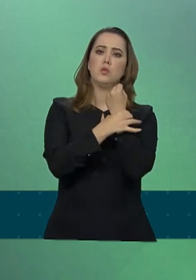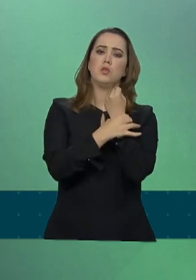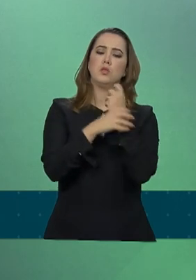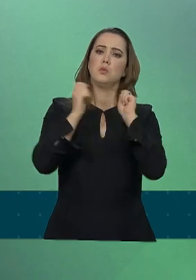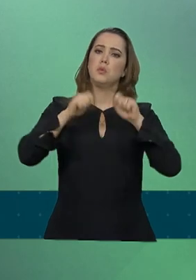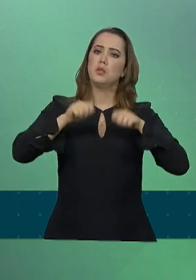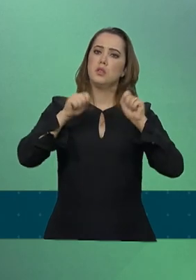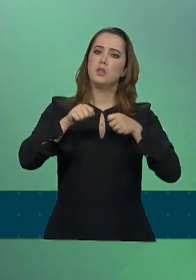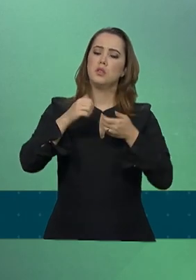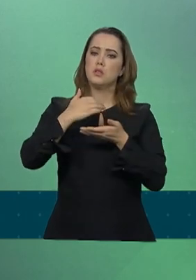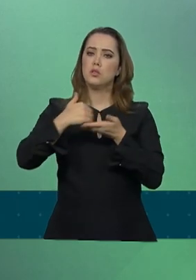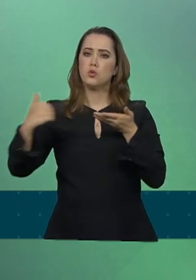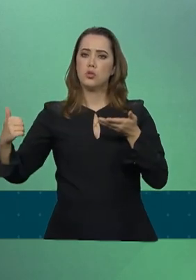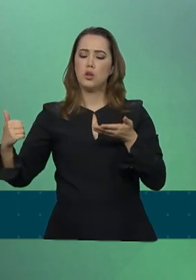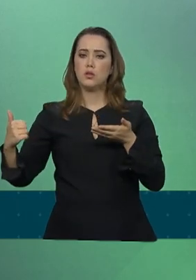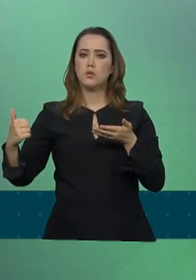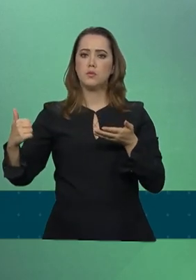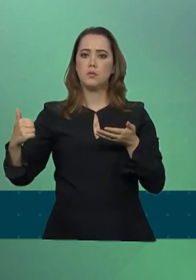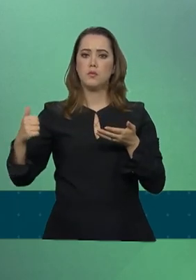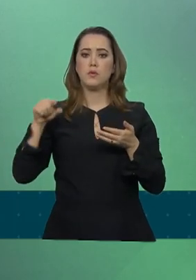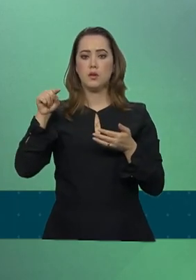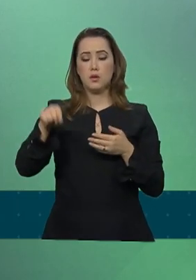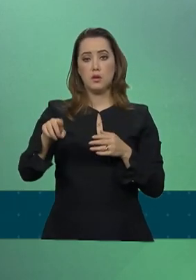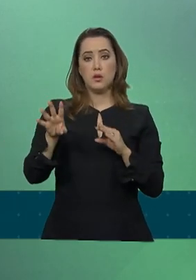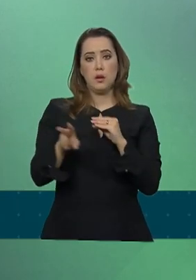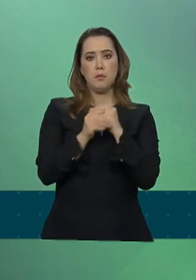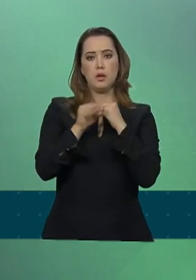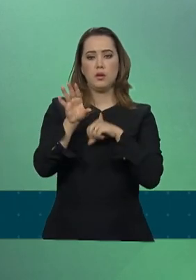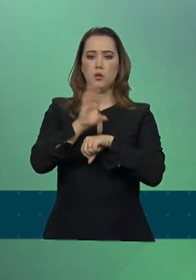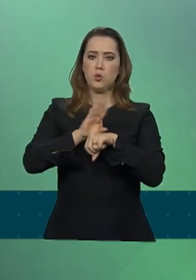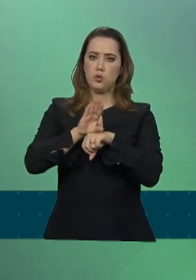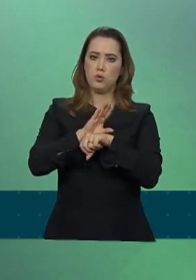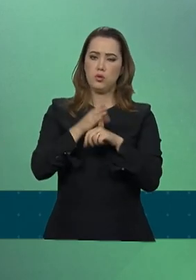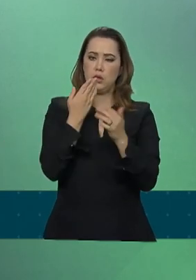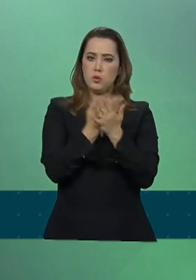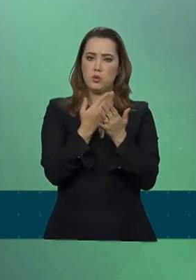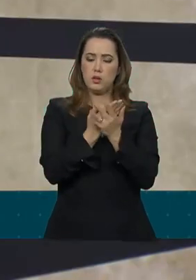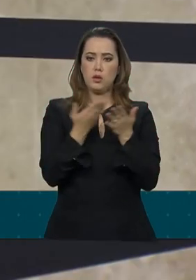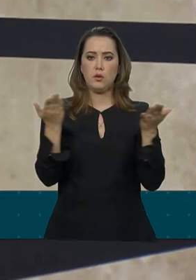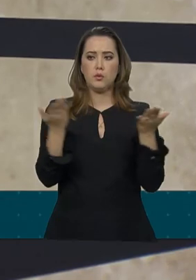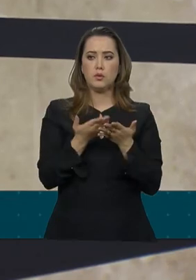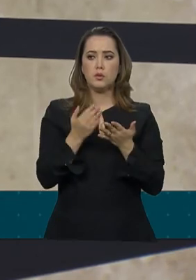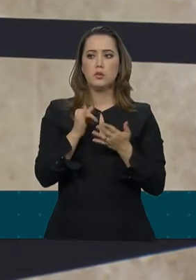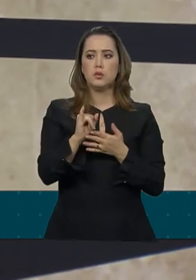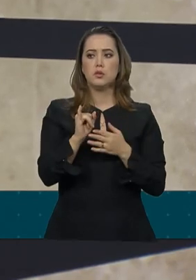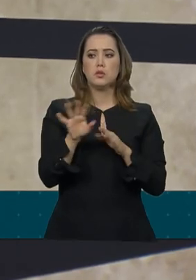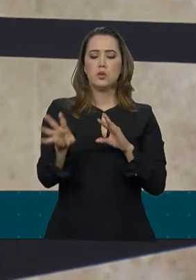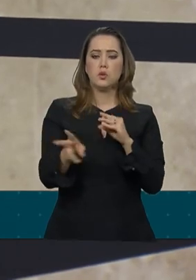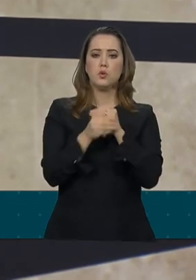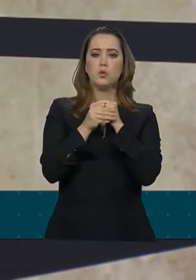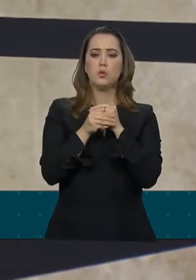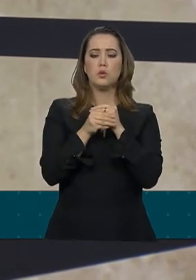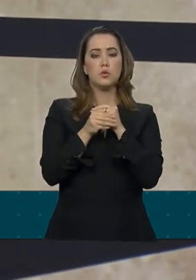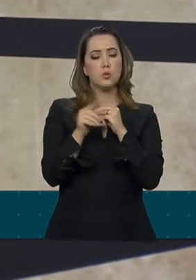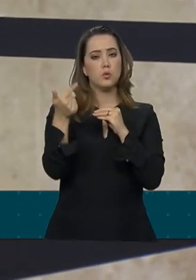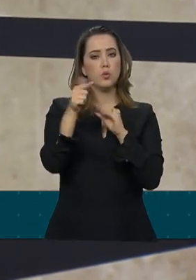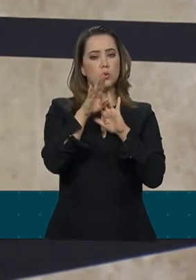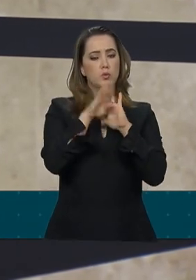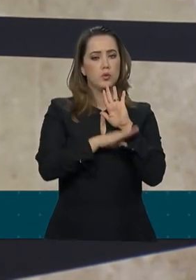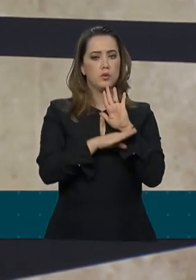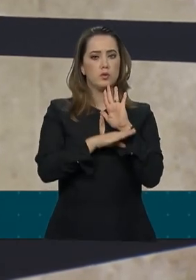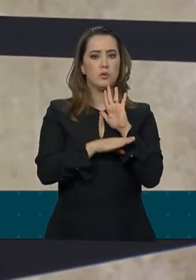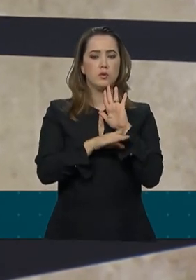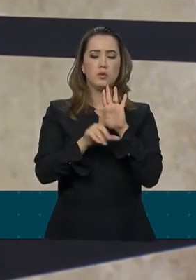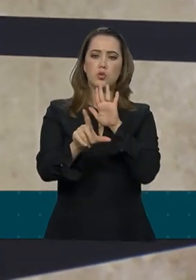poderiam ser retirados dessa emenda constitucional que está em análise agora e serem incluídos em um outro projeto